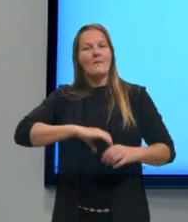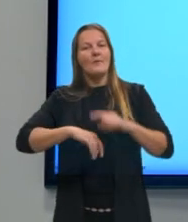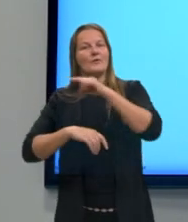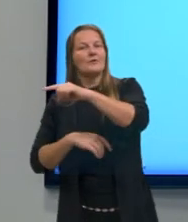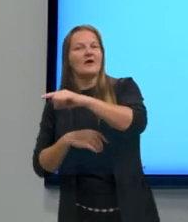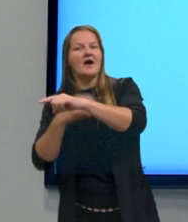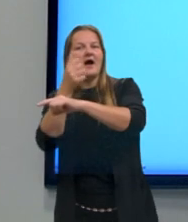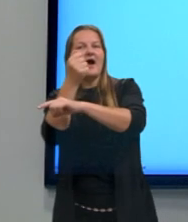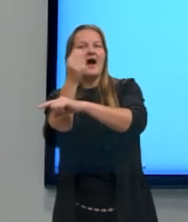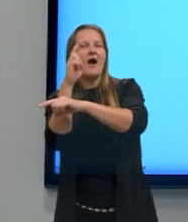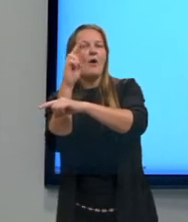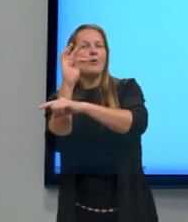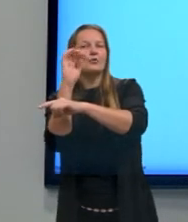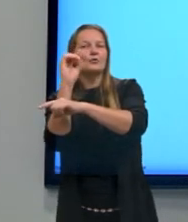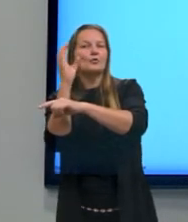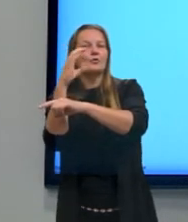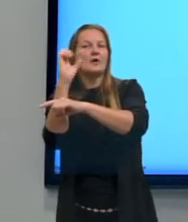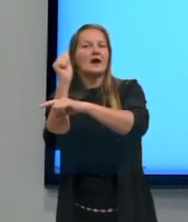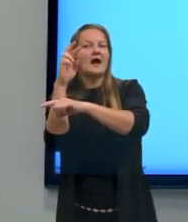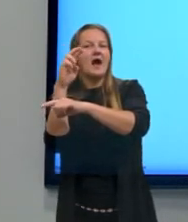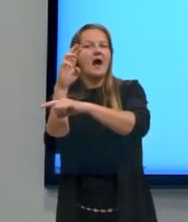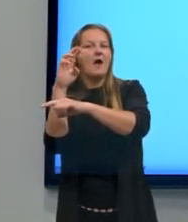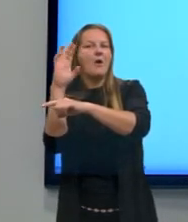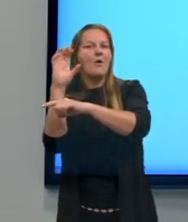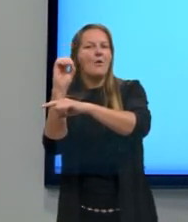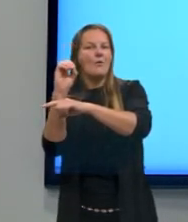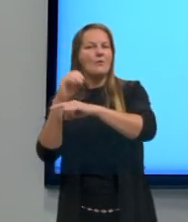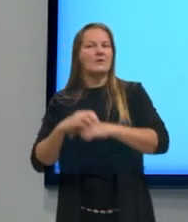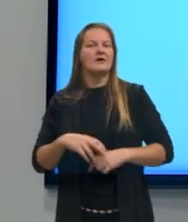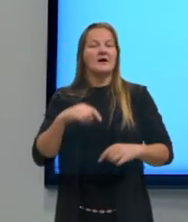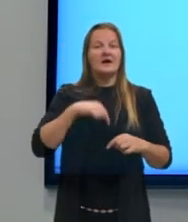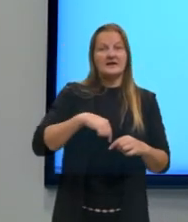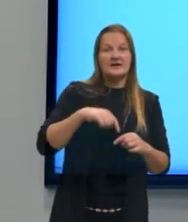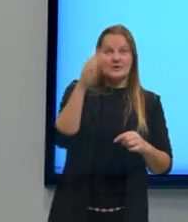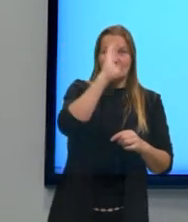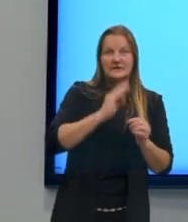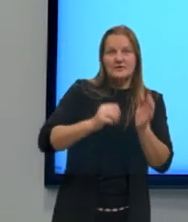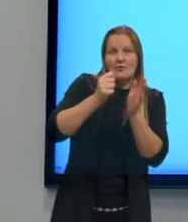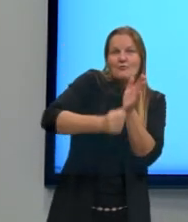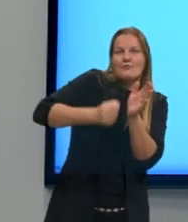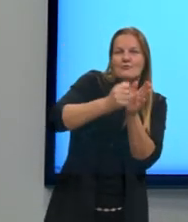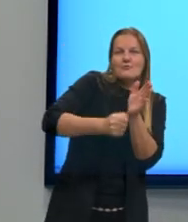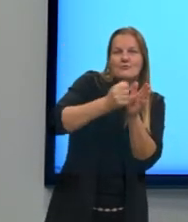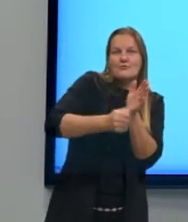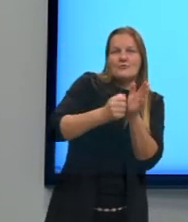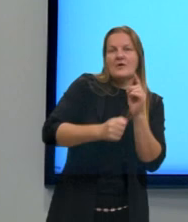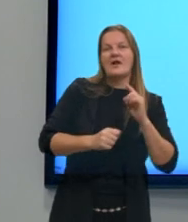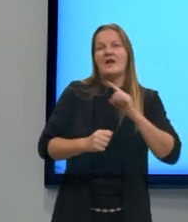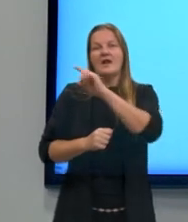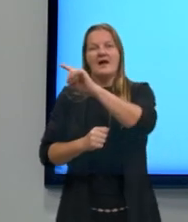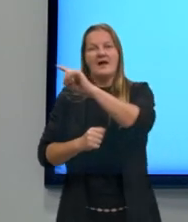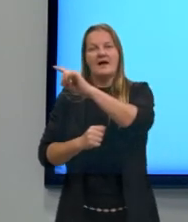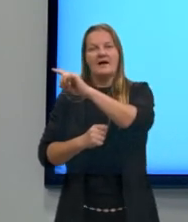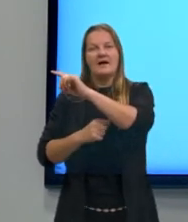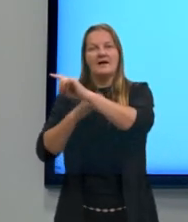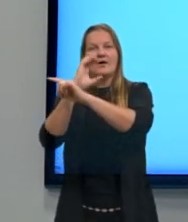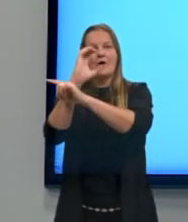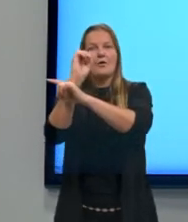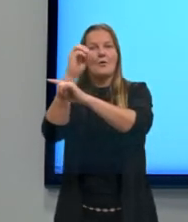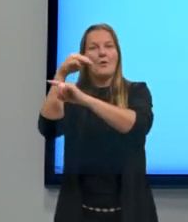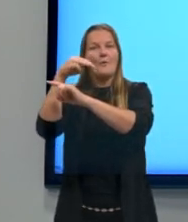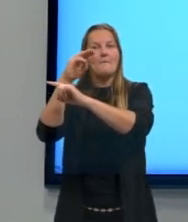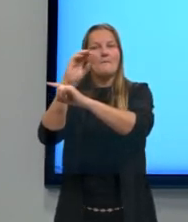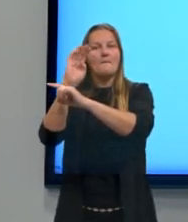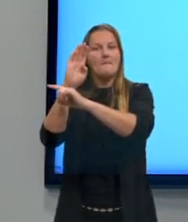autocarro. E no Brasil se fala trem, enquanto em Portugal se fala comboio.